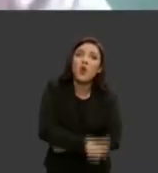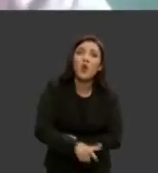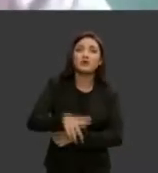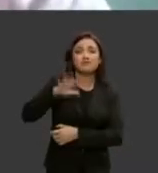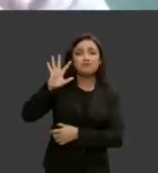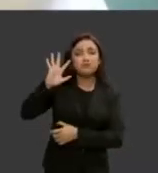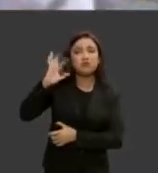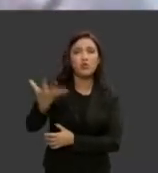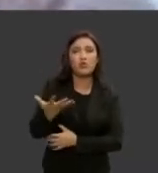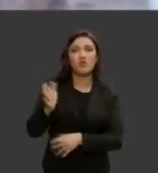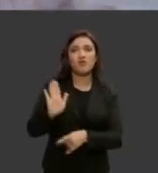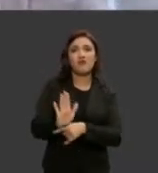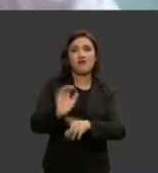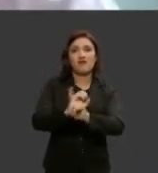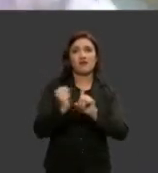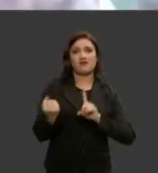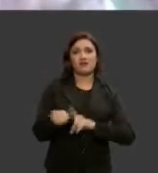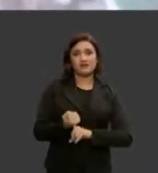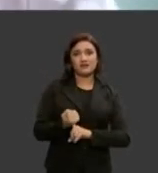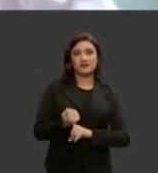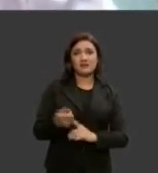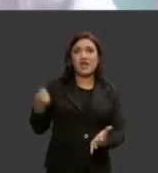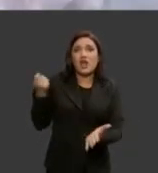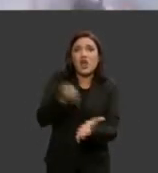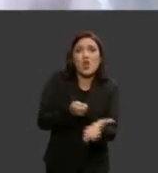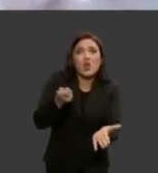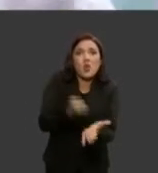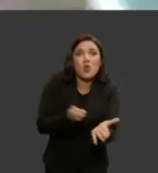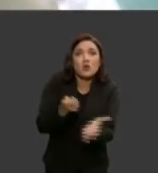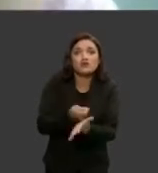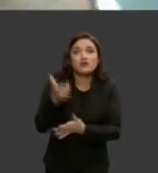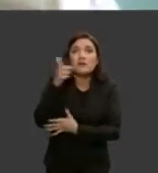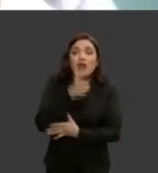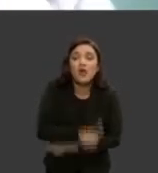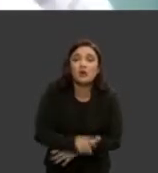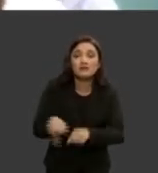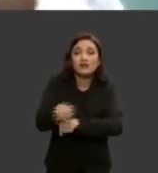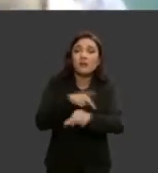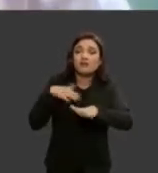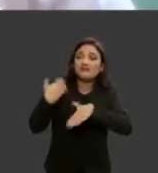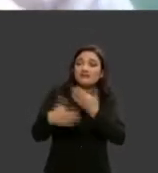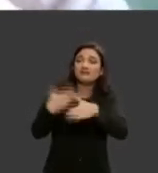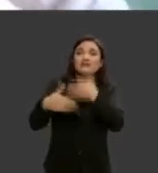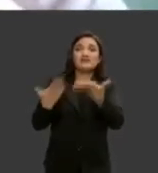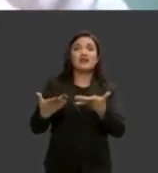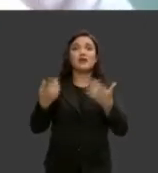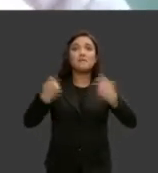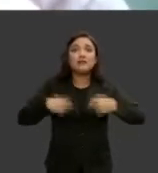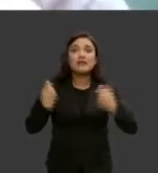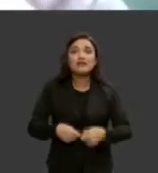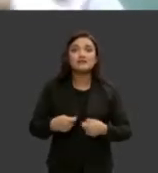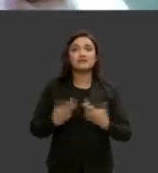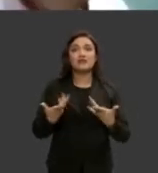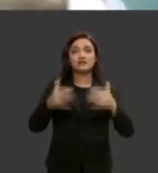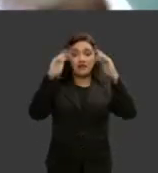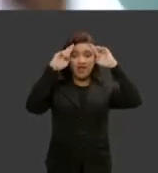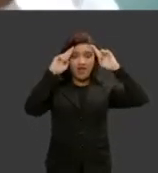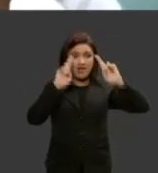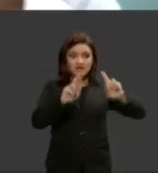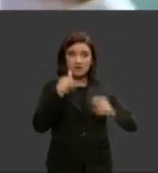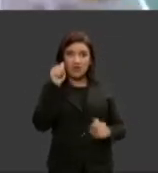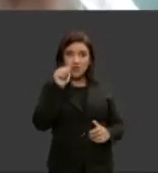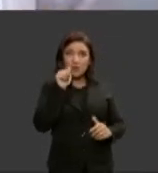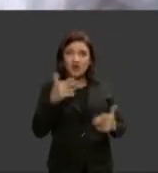tanto quer nós estamos na busca da construção desse país que de fato respeite a mulher desse